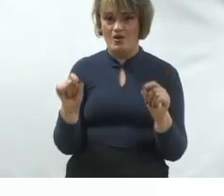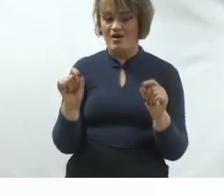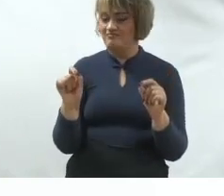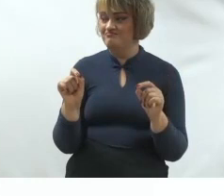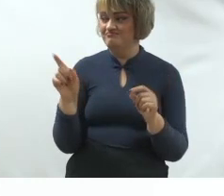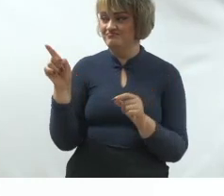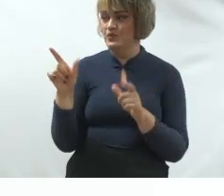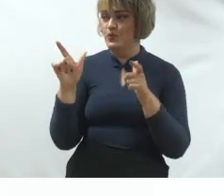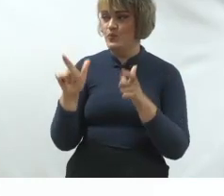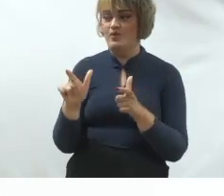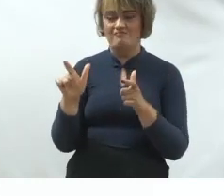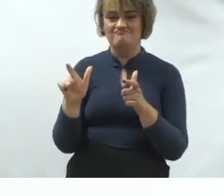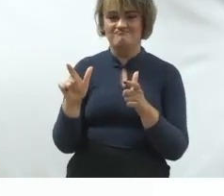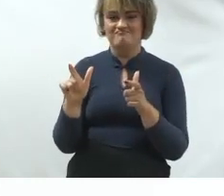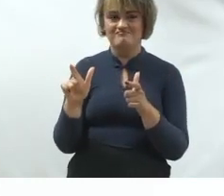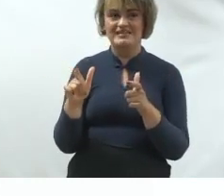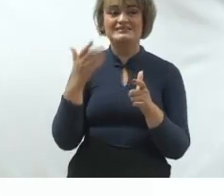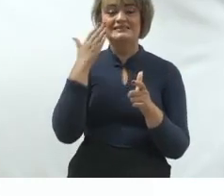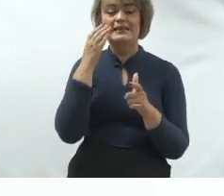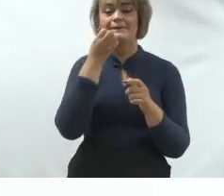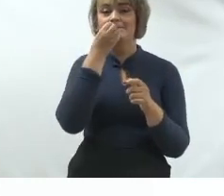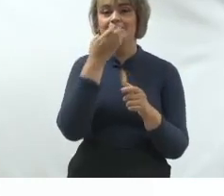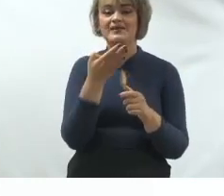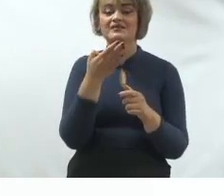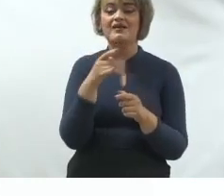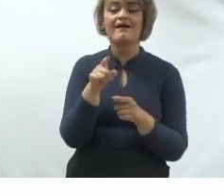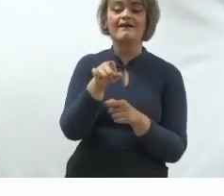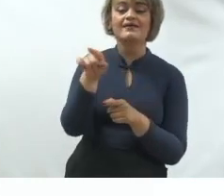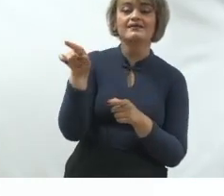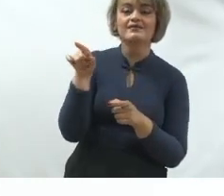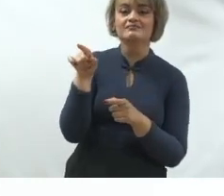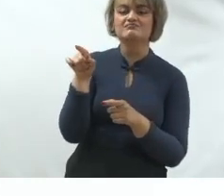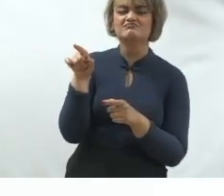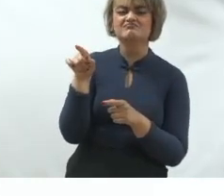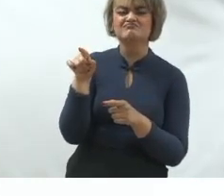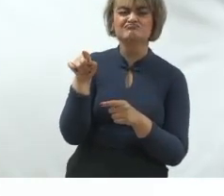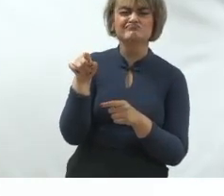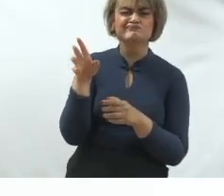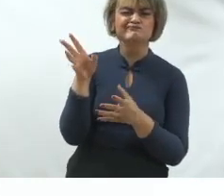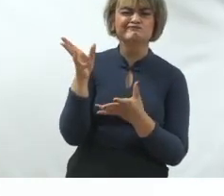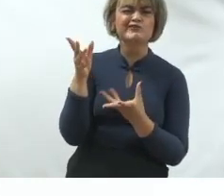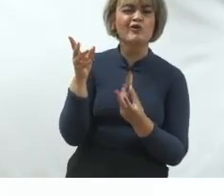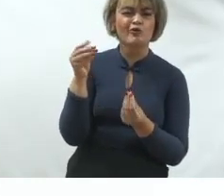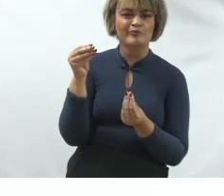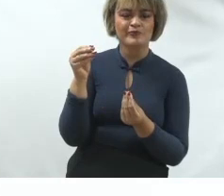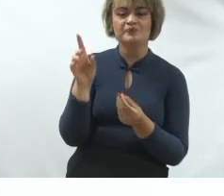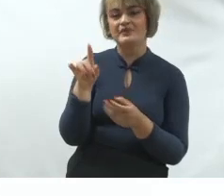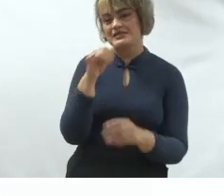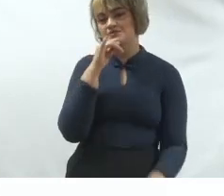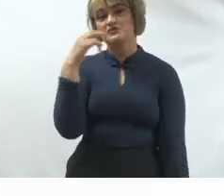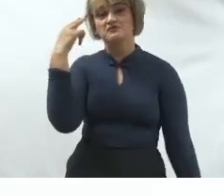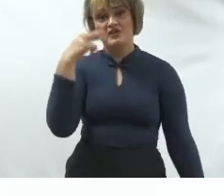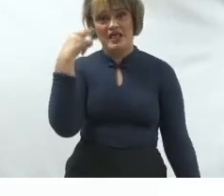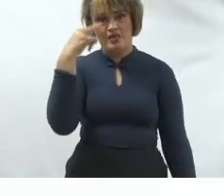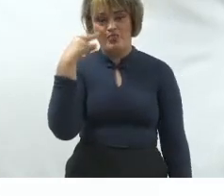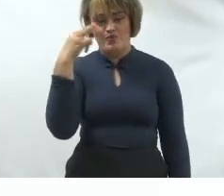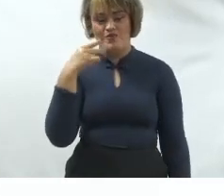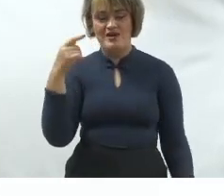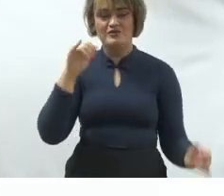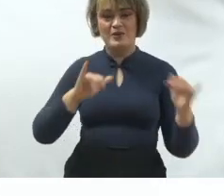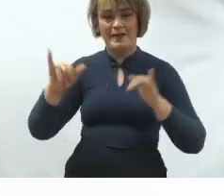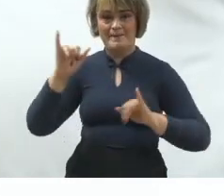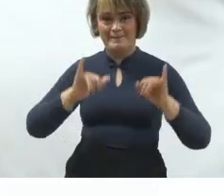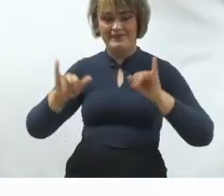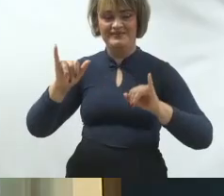cenário. Você precisa entender bem a sua corrida. O eu quero dizer é isso? Se você é candidato a vereador, você faz uma campanha diferente de um